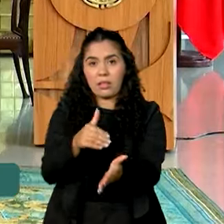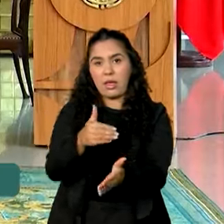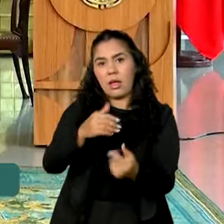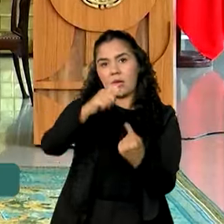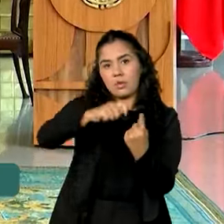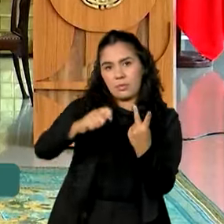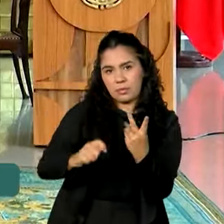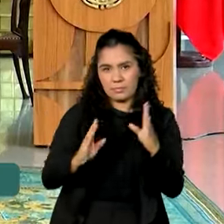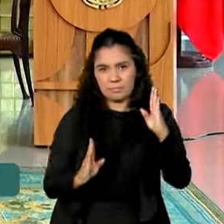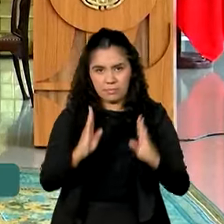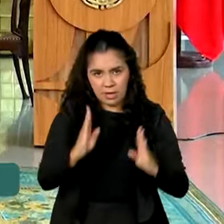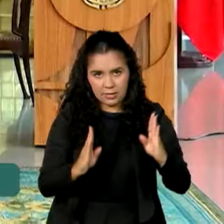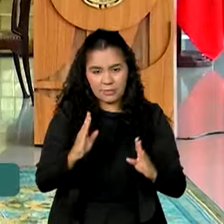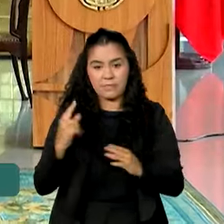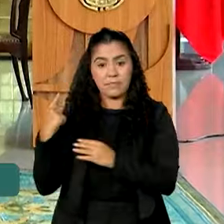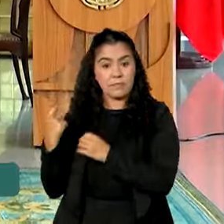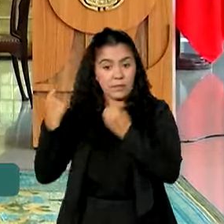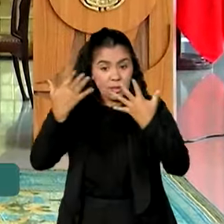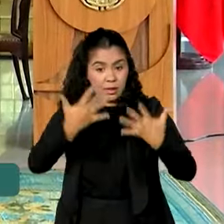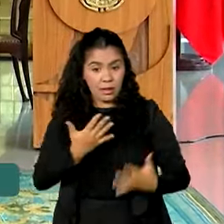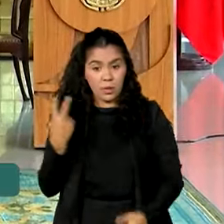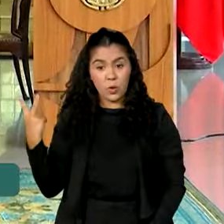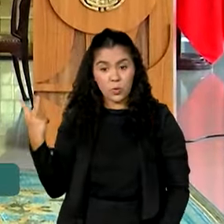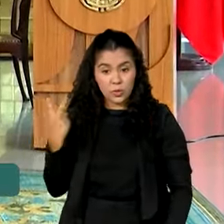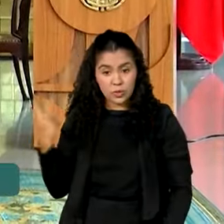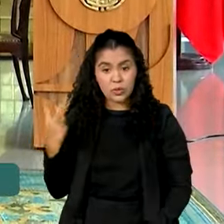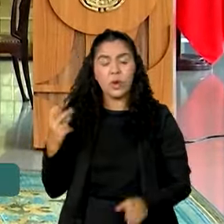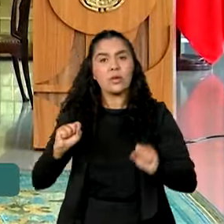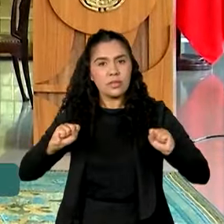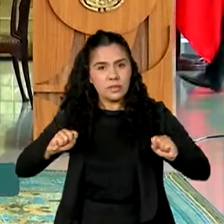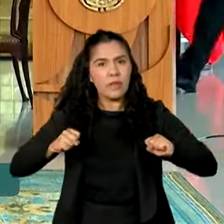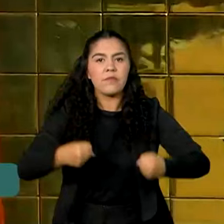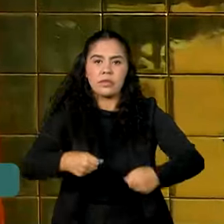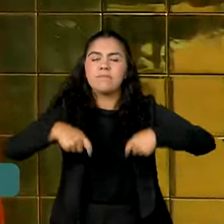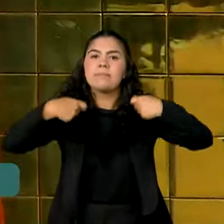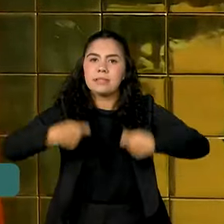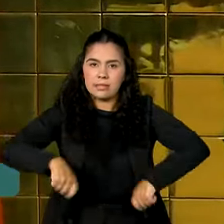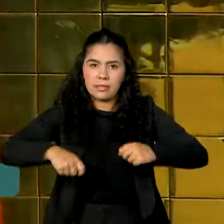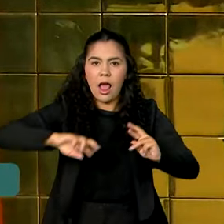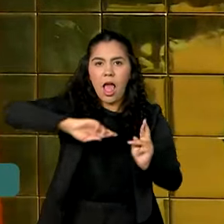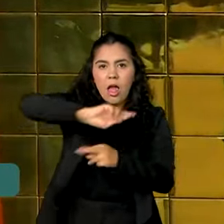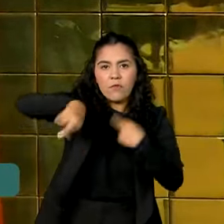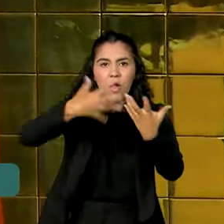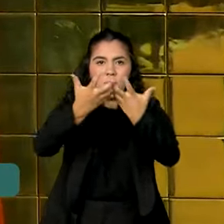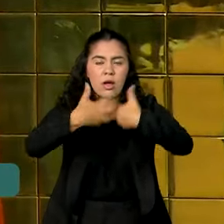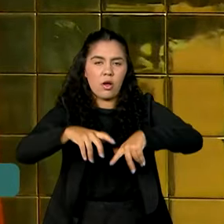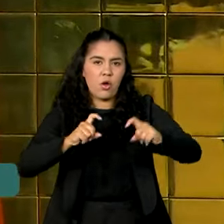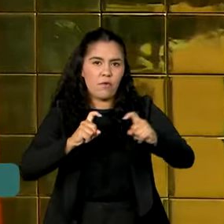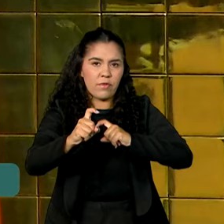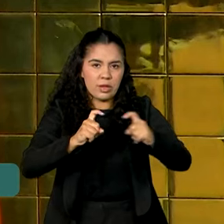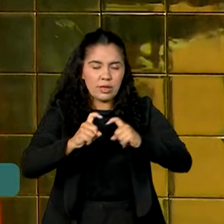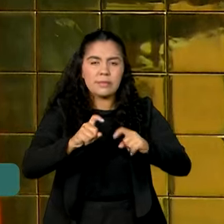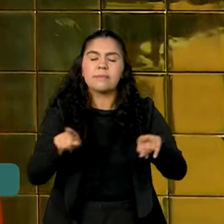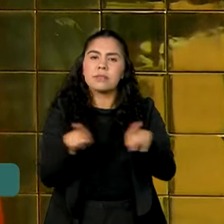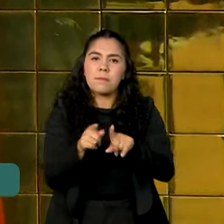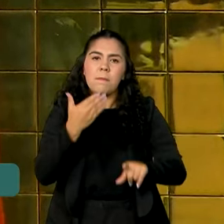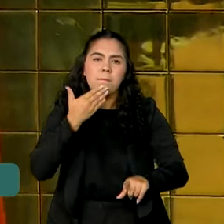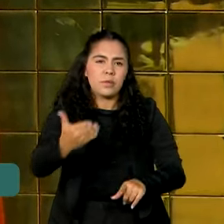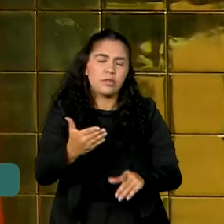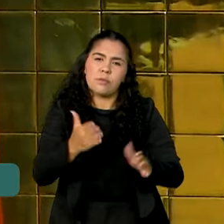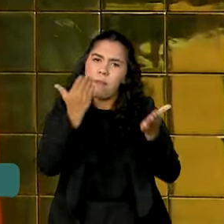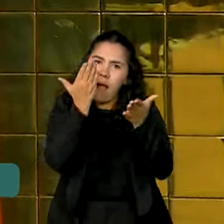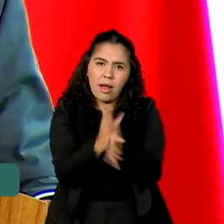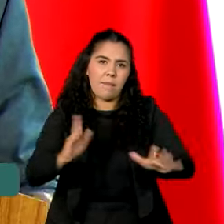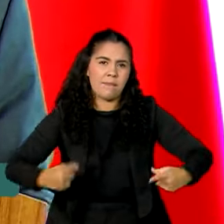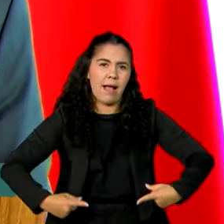Lula e Xi Jinping defenderam ainda a reforma da governança global e fizeram um apelo pelo fim dos conflitos